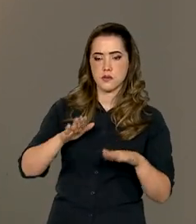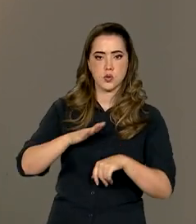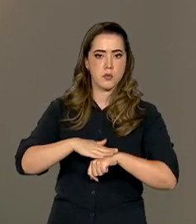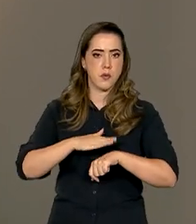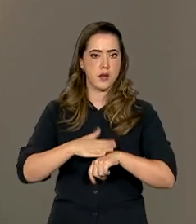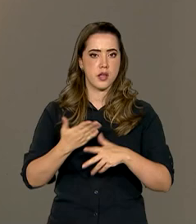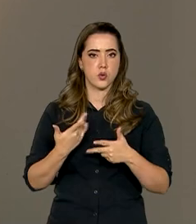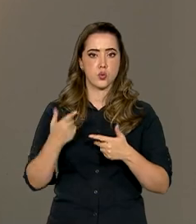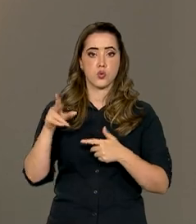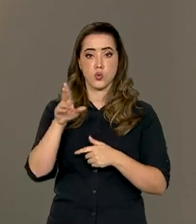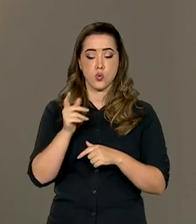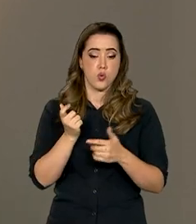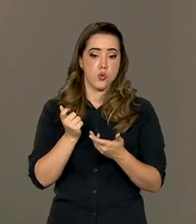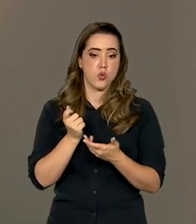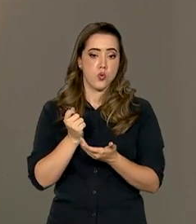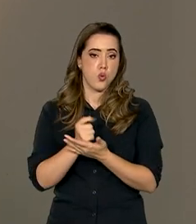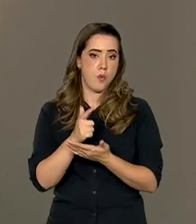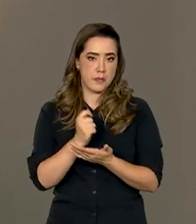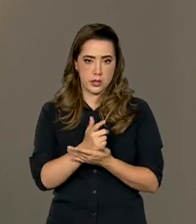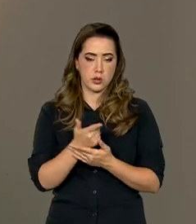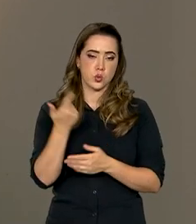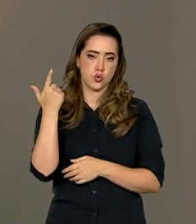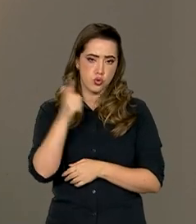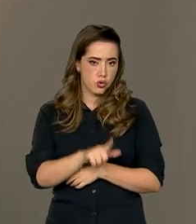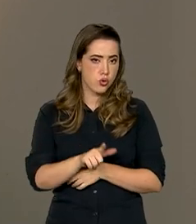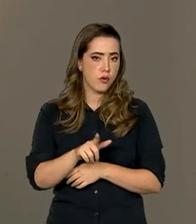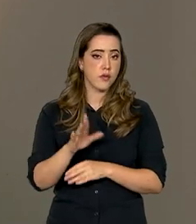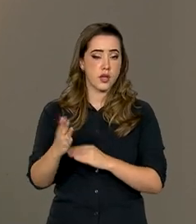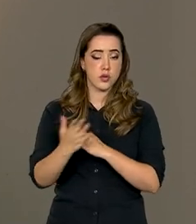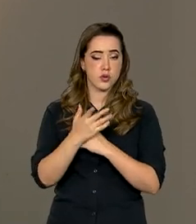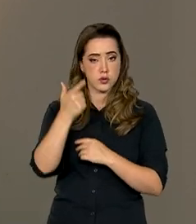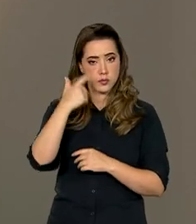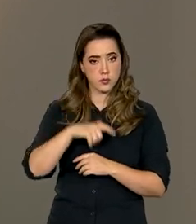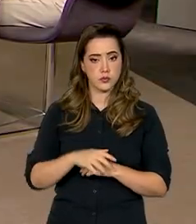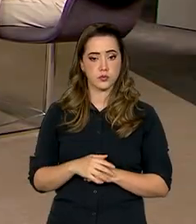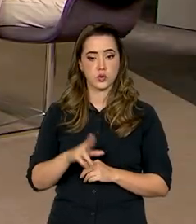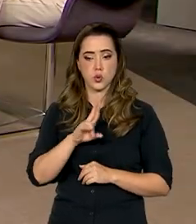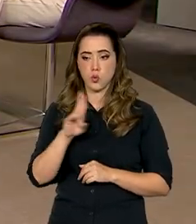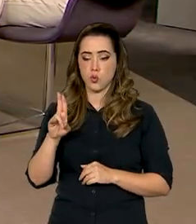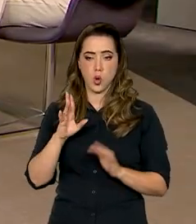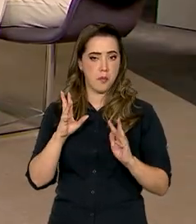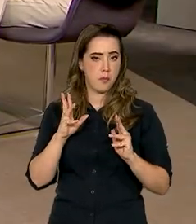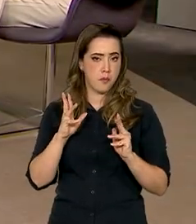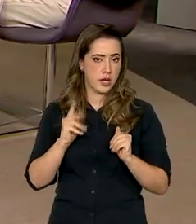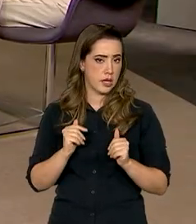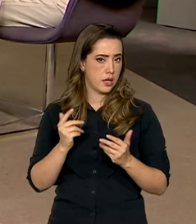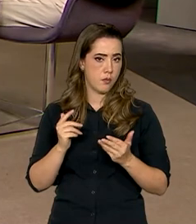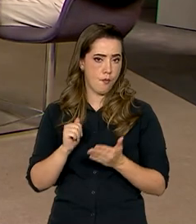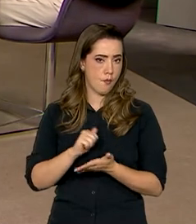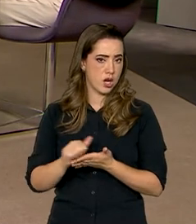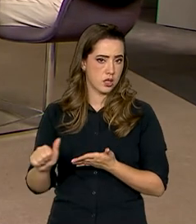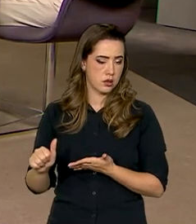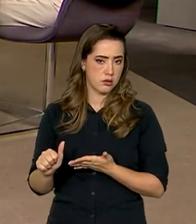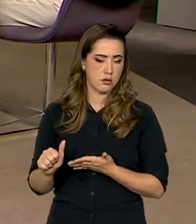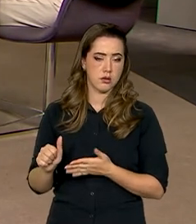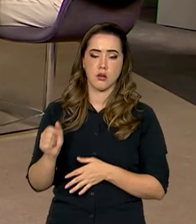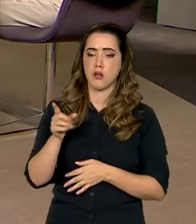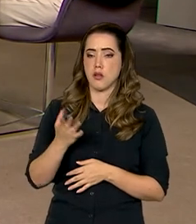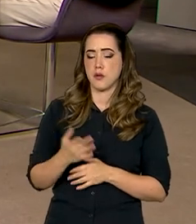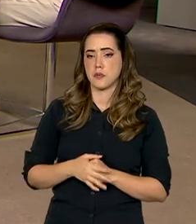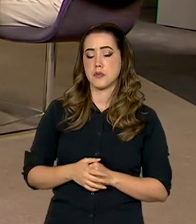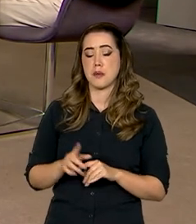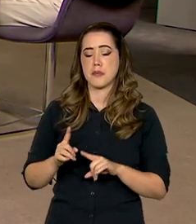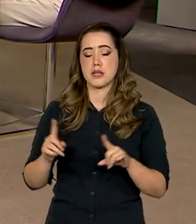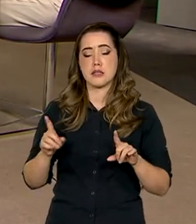no mercado de consumo, ajudando a economia, mas ajudando ele mesmo, Limpa o nome, né? tenha dúvida. Agora, o importante também é a educação financeira,